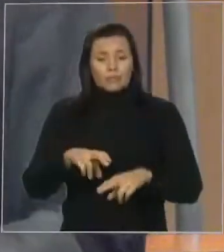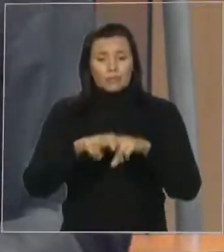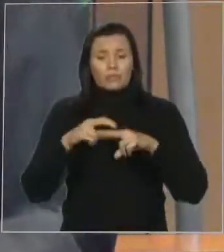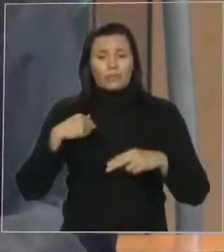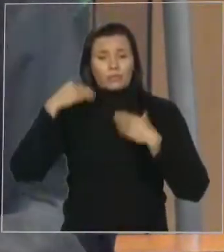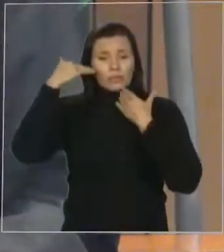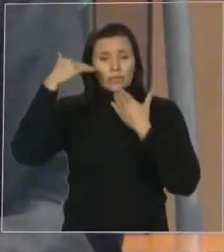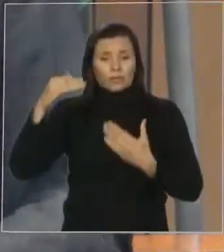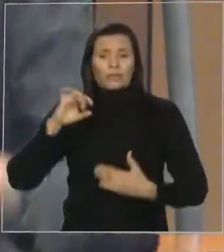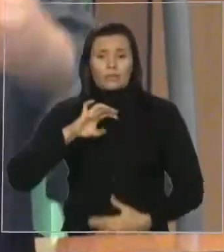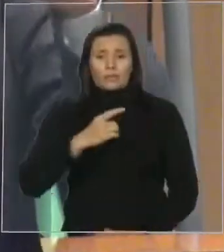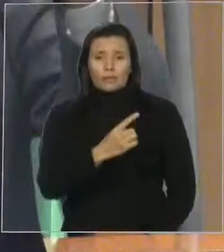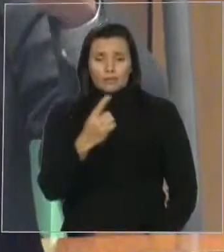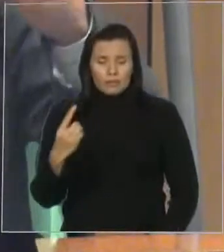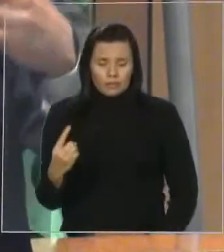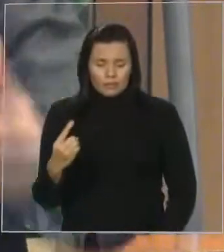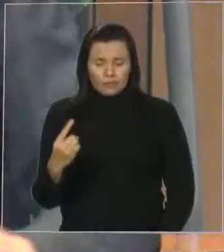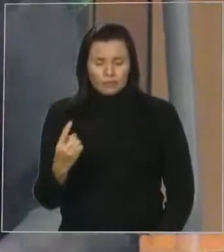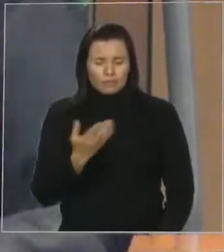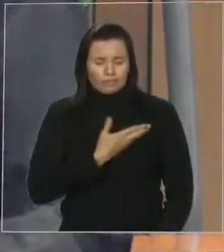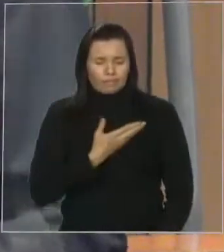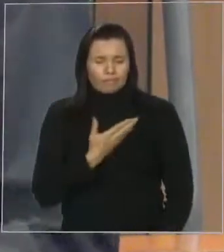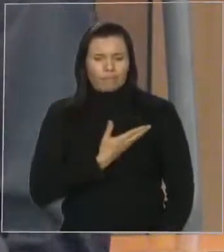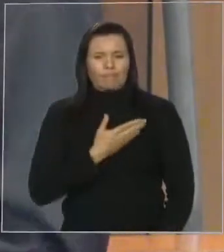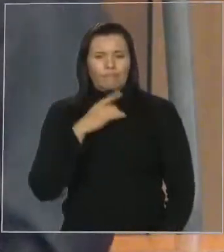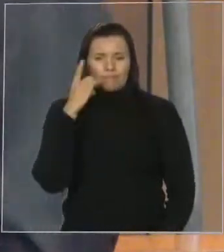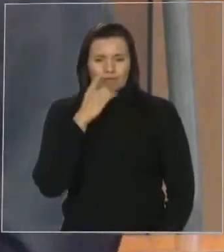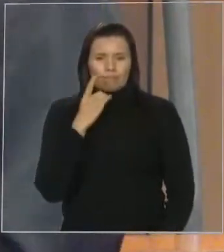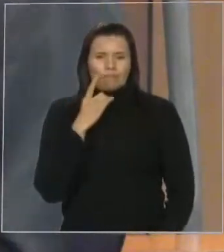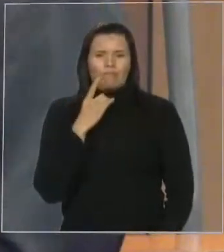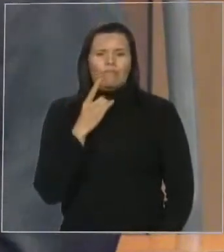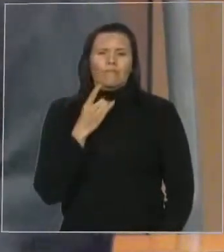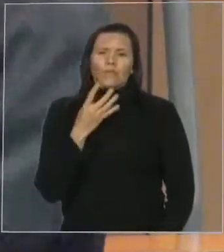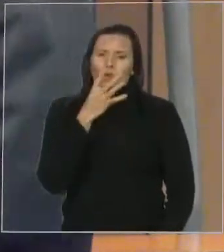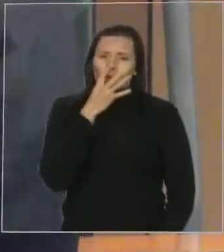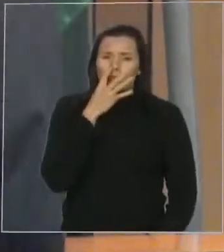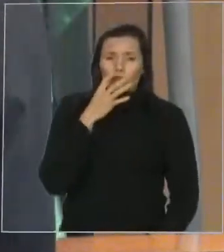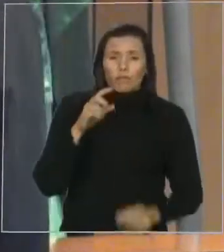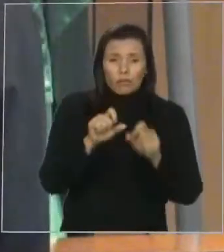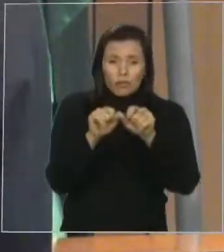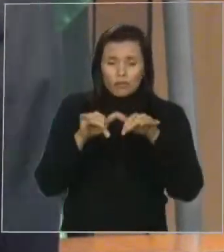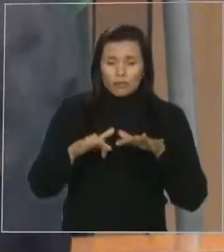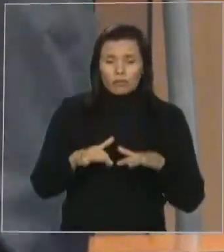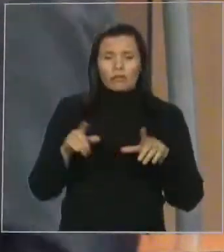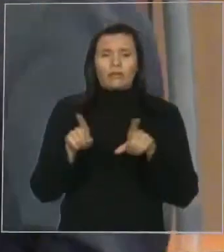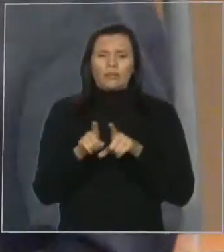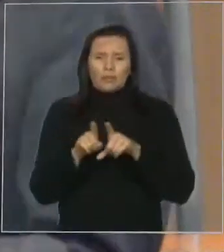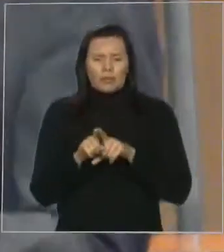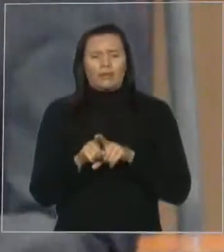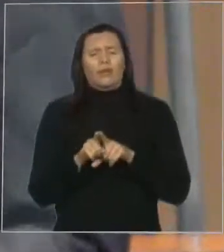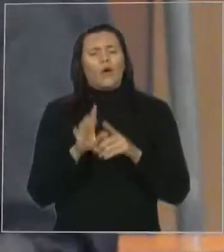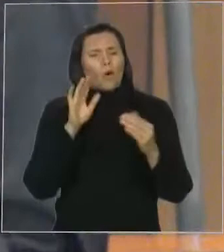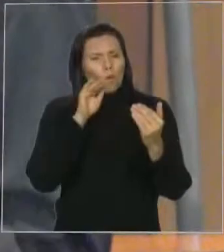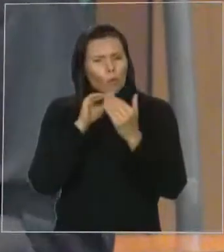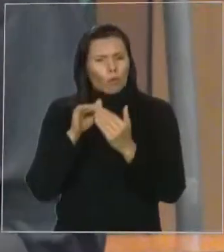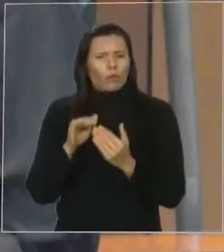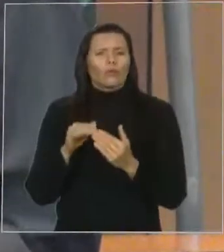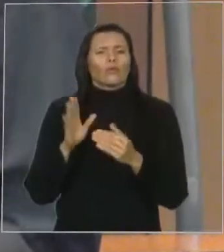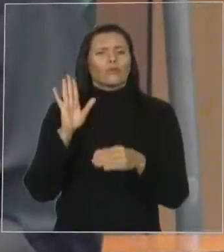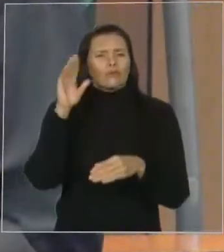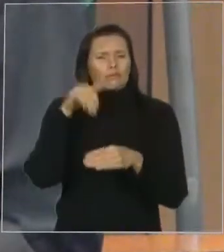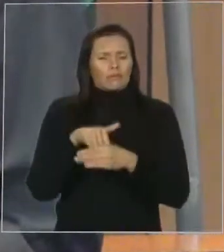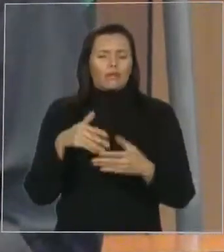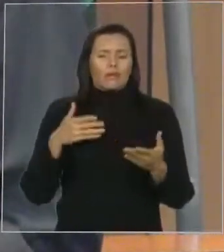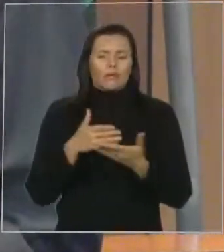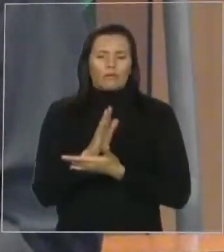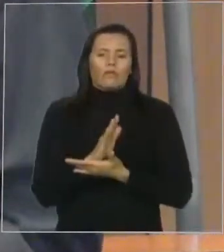colega parlamentar que acompanhou esta votação, que votou favoravelmente, garantindo essa aprovação